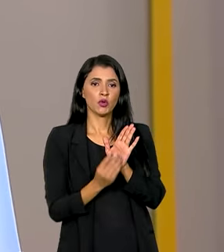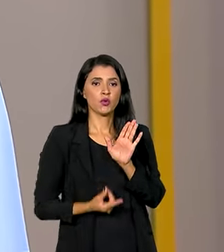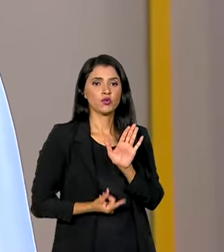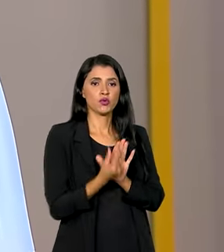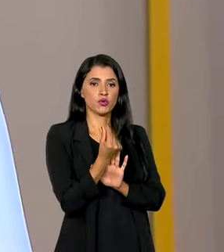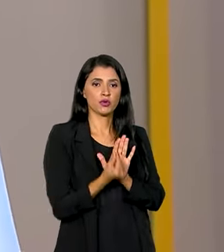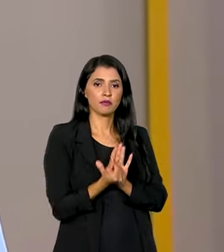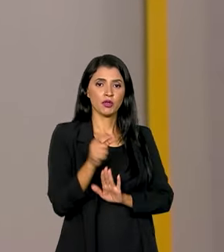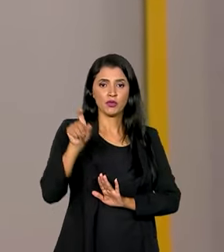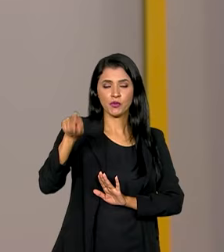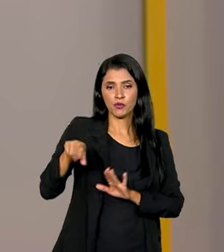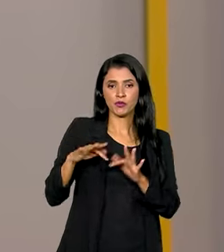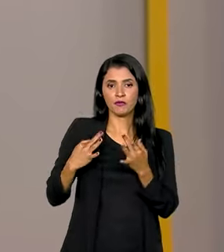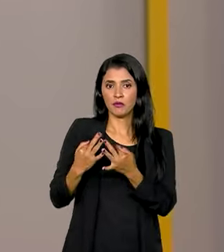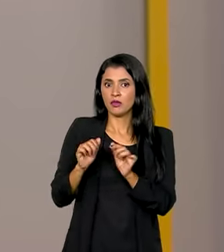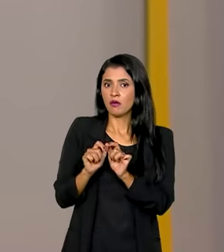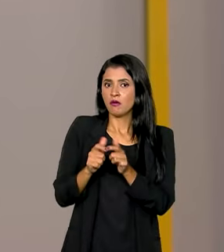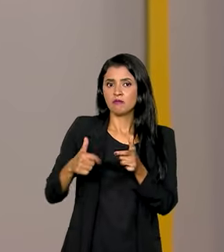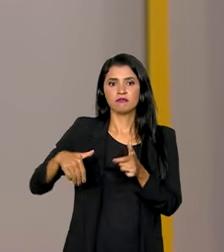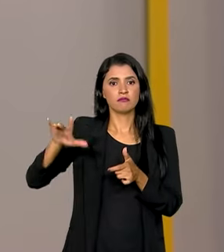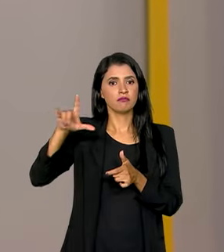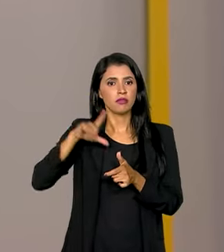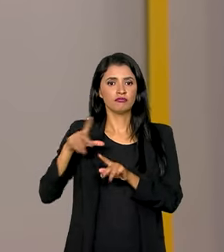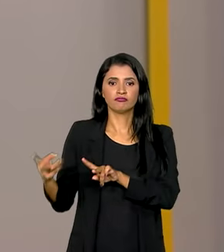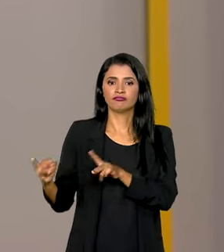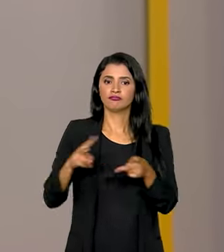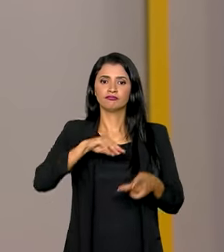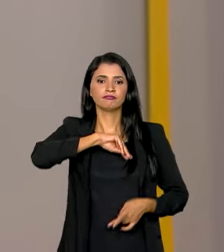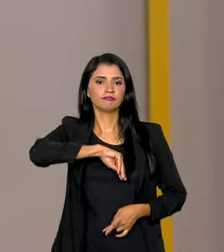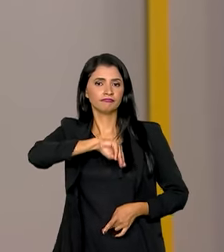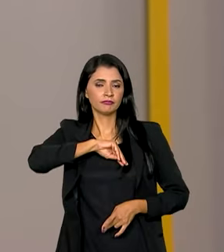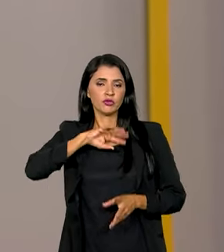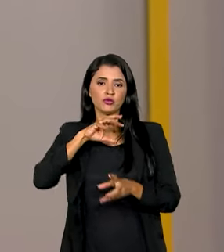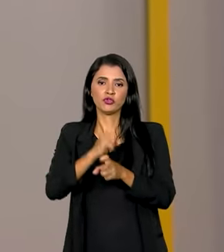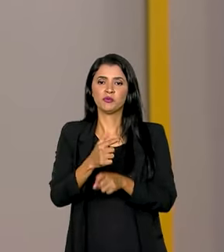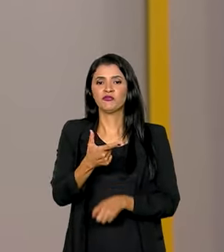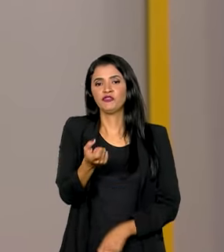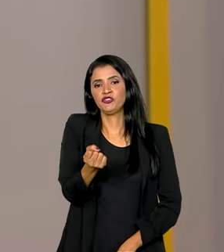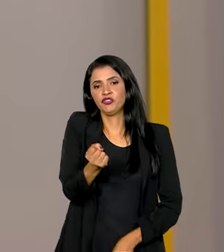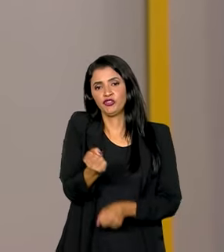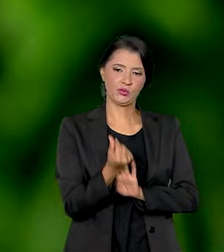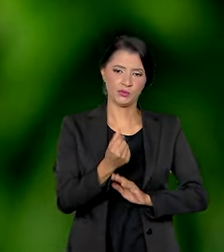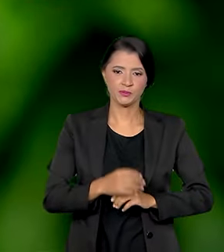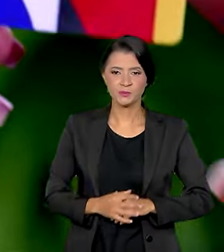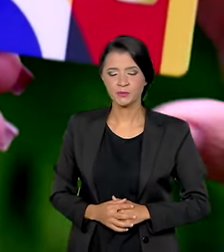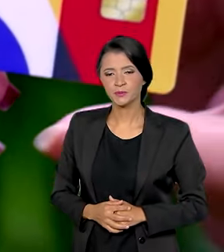O Bolsa Família, o maior programa de transferência de renda, completou 20 anos.